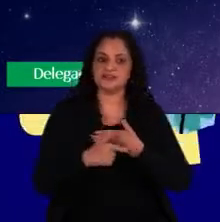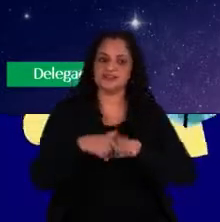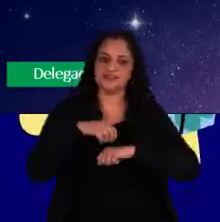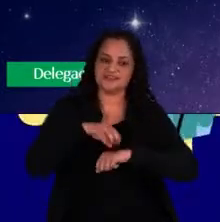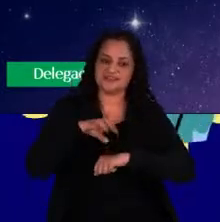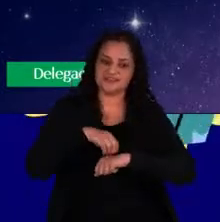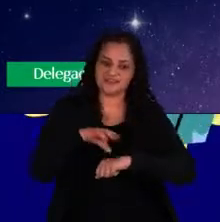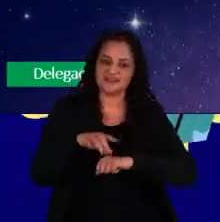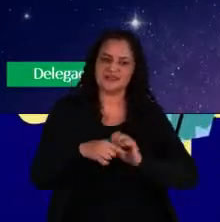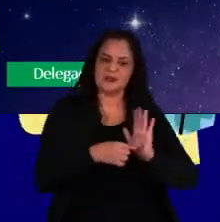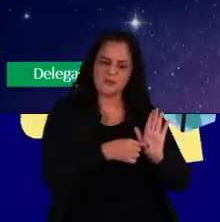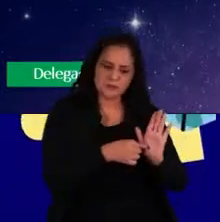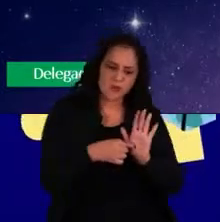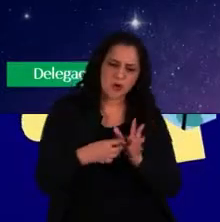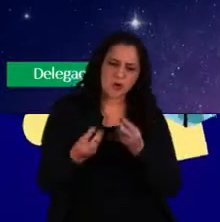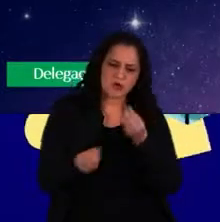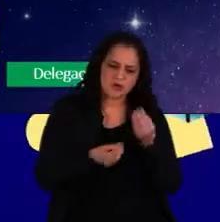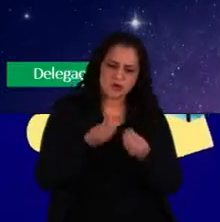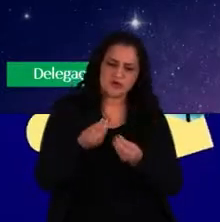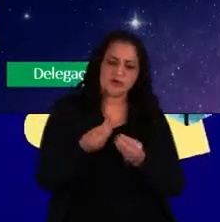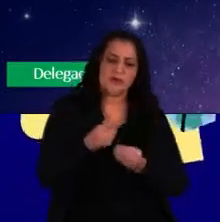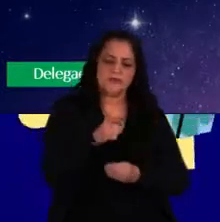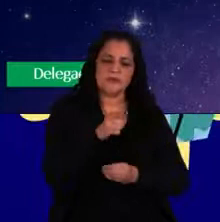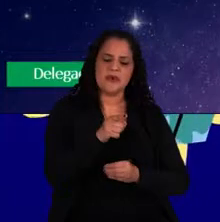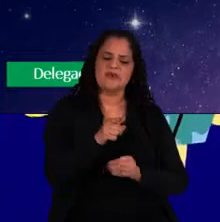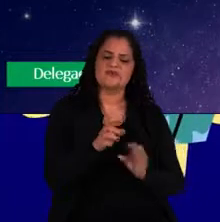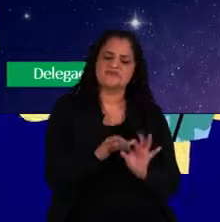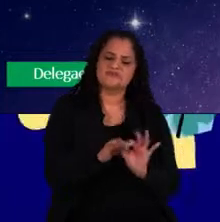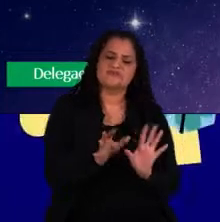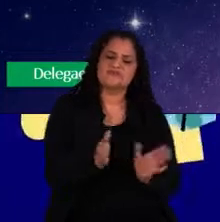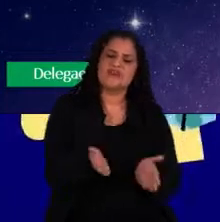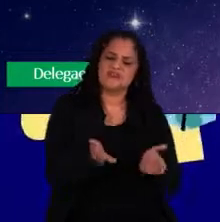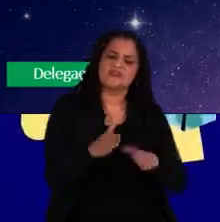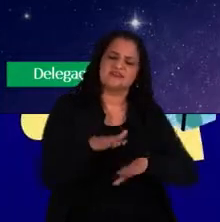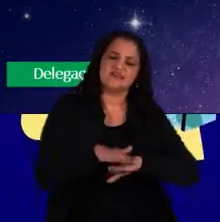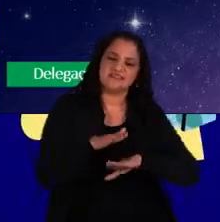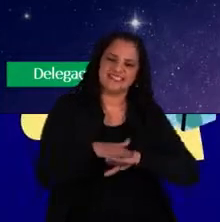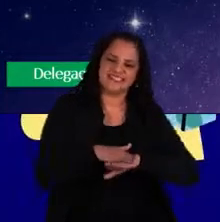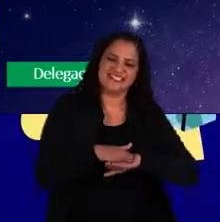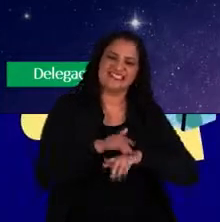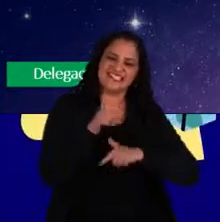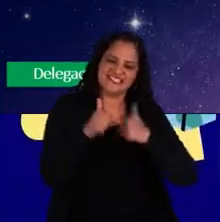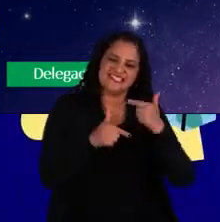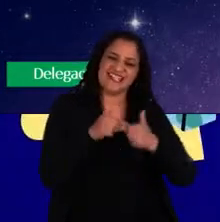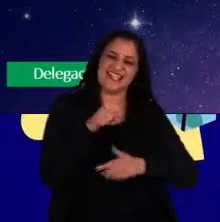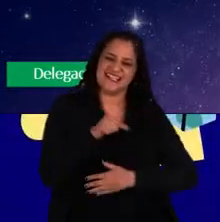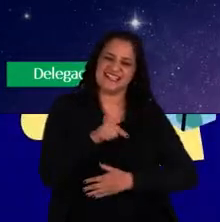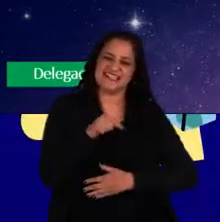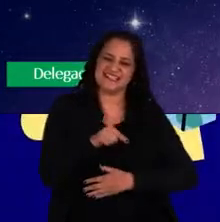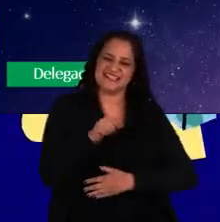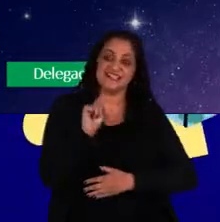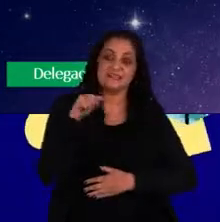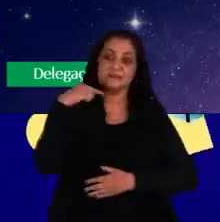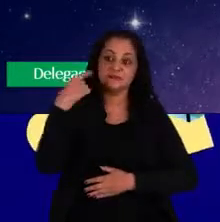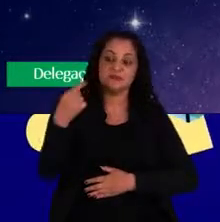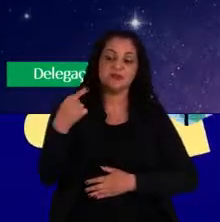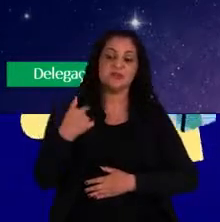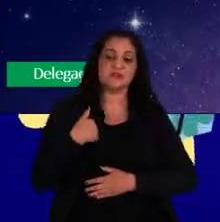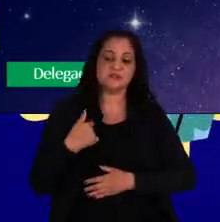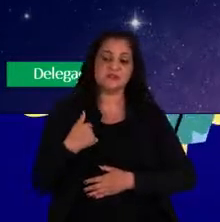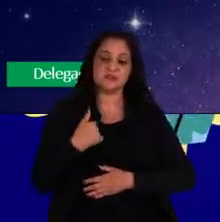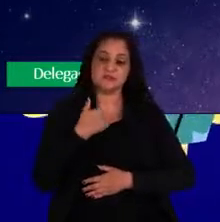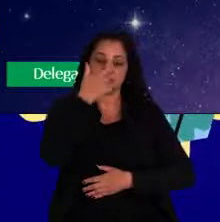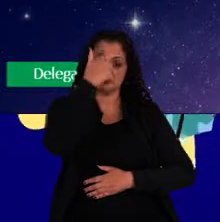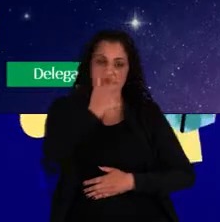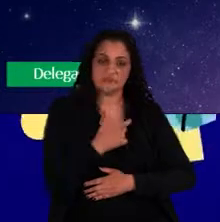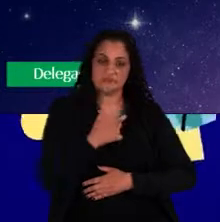alguns direcionamentos, mas eu permito que o outro execute essa tarefa. Até que seja possível, eu entrar num lugar de